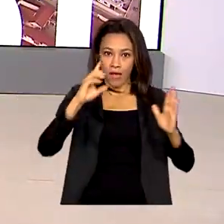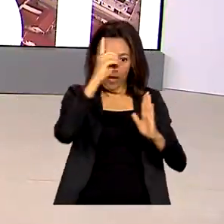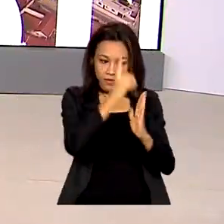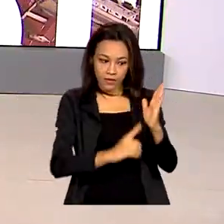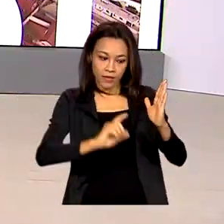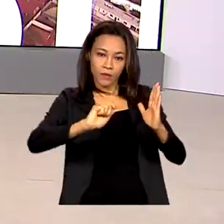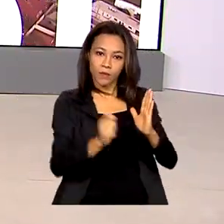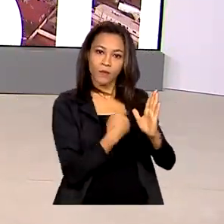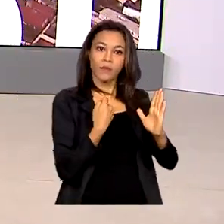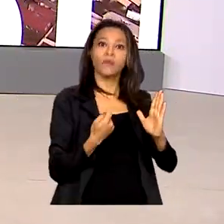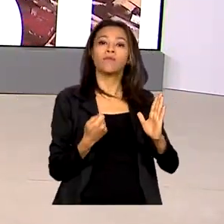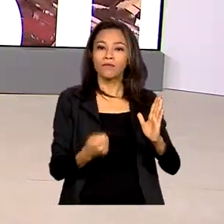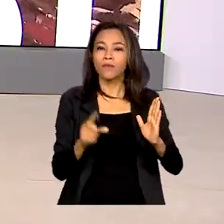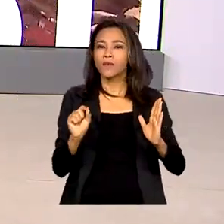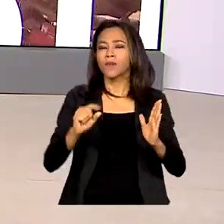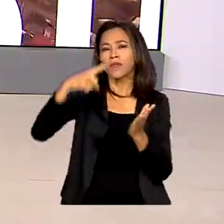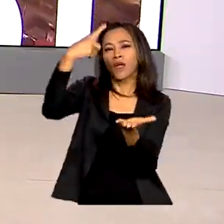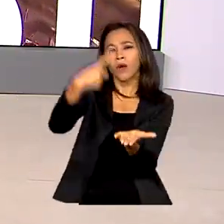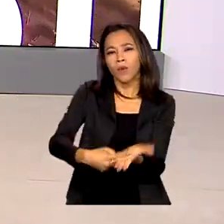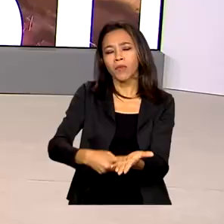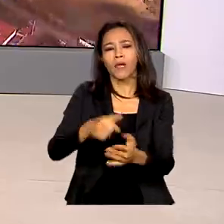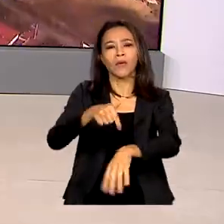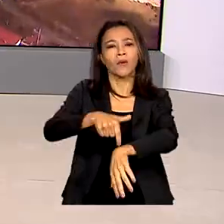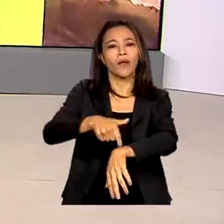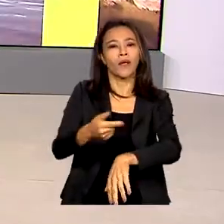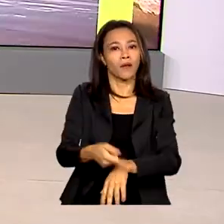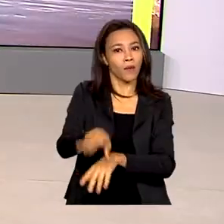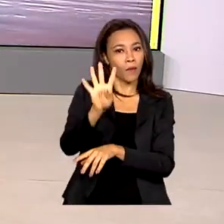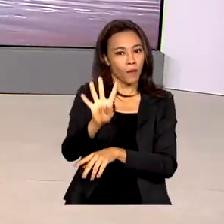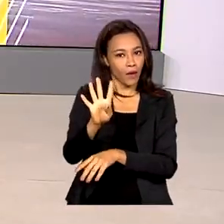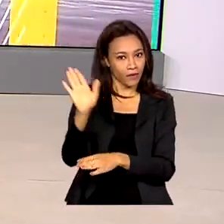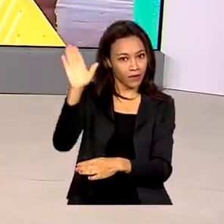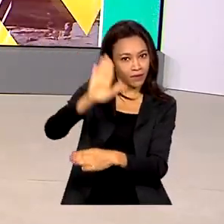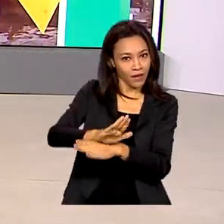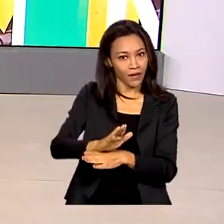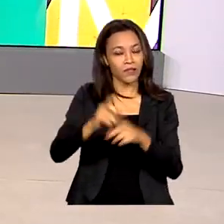marco legal do saneamento está marcada para as 4 horas da tarde no Palácio do Planalto.